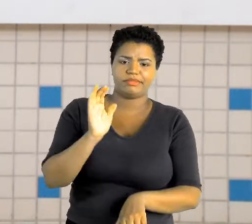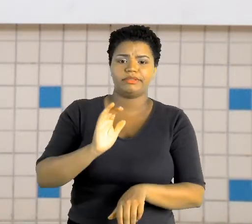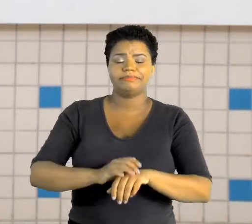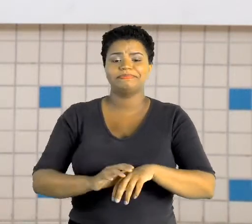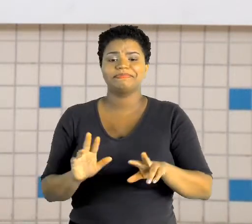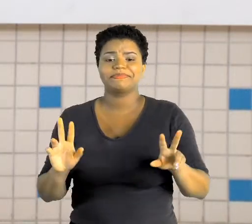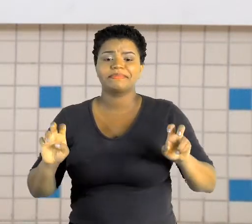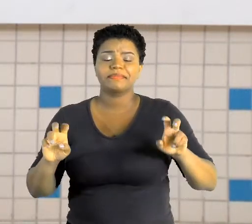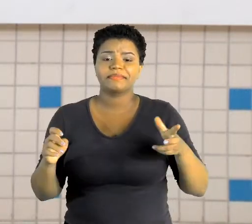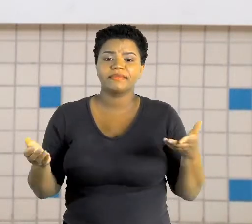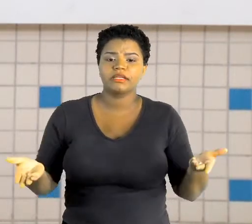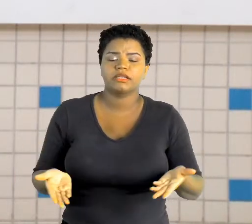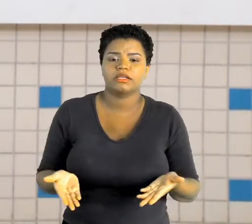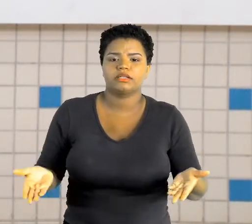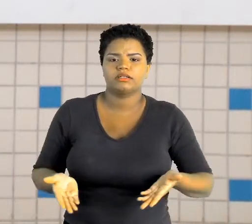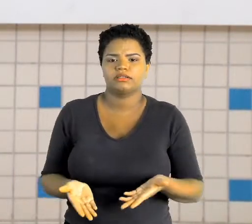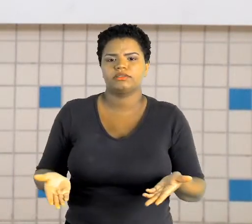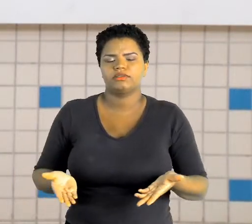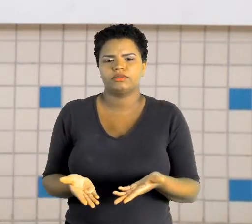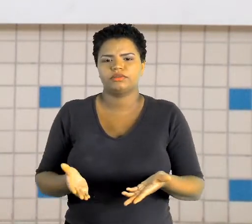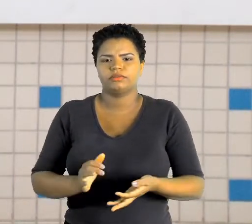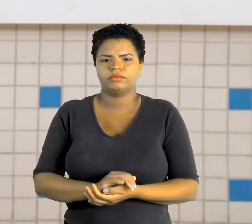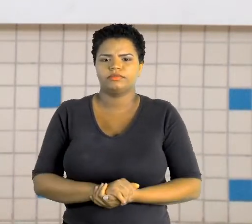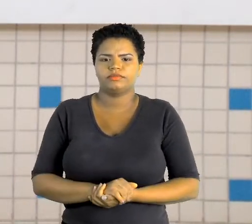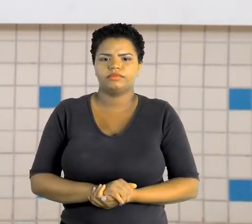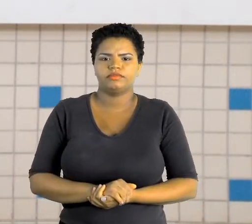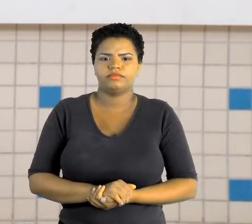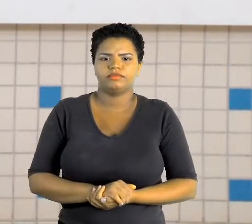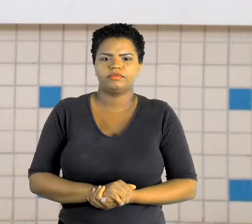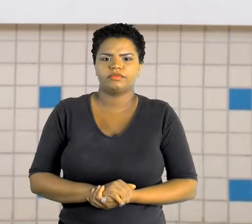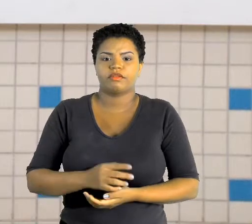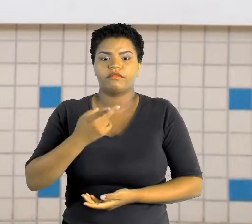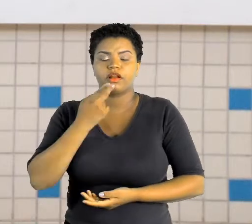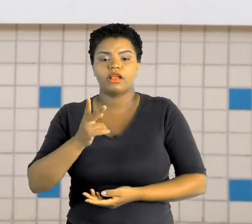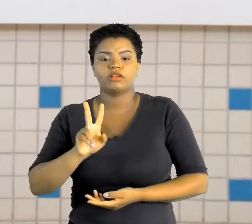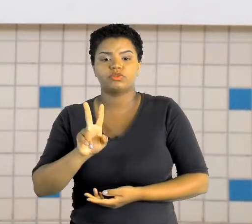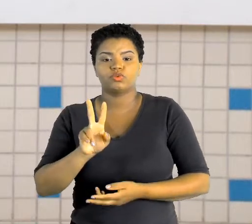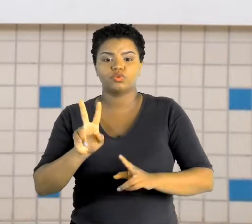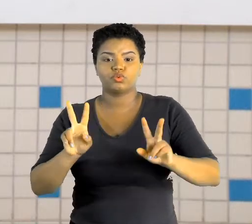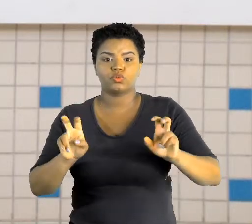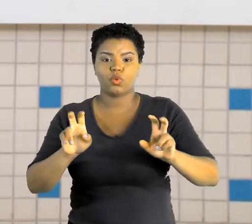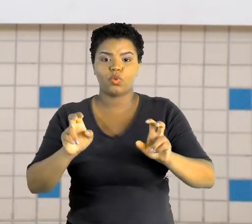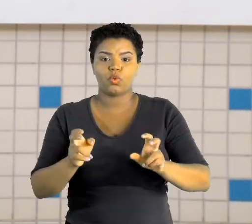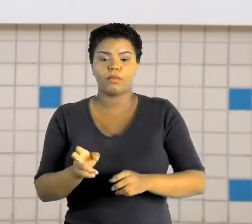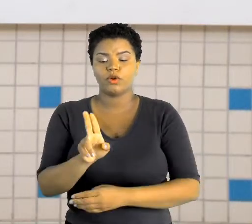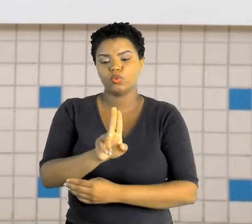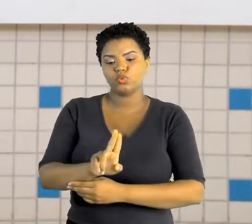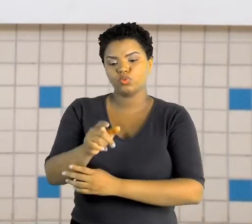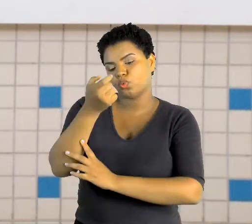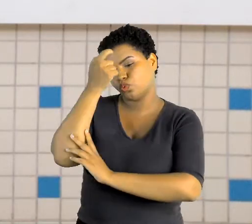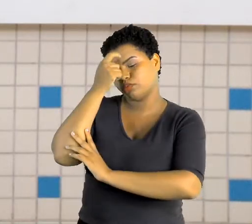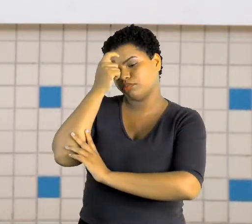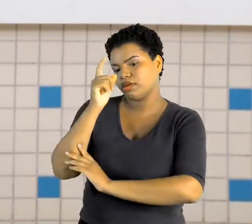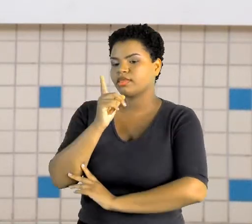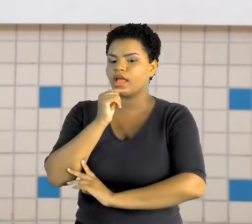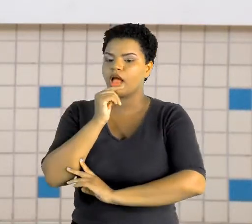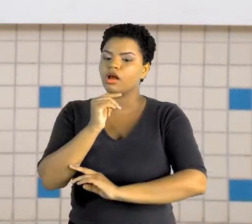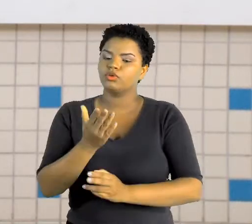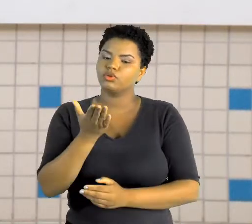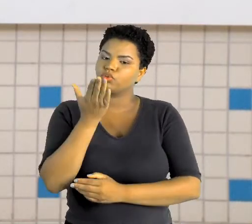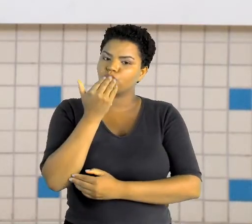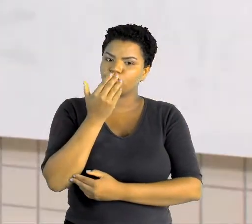de hoje, nós vamos começar então a falar sobre o consumo consciente da água e os alimentos, a nutrição.